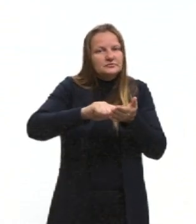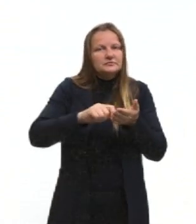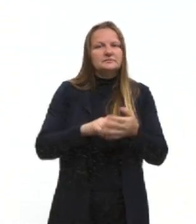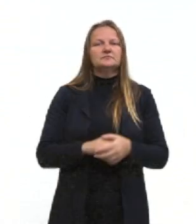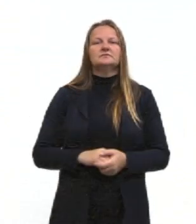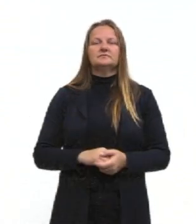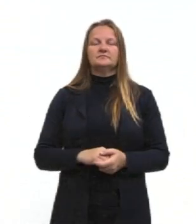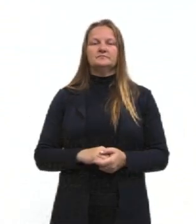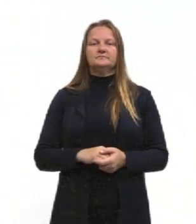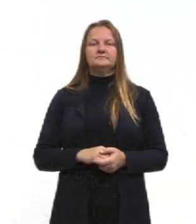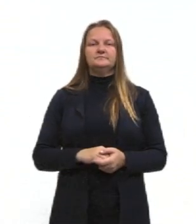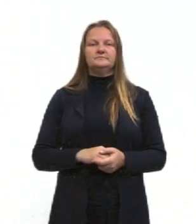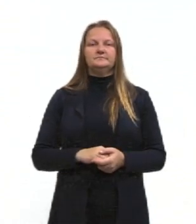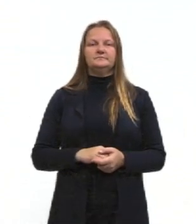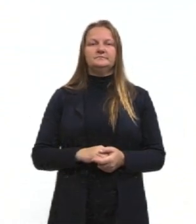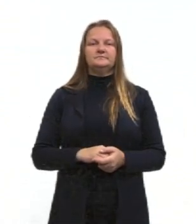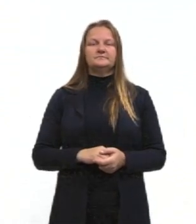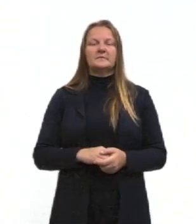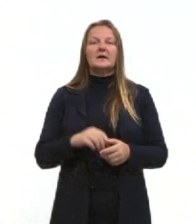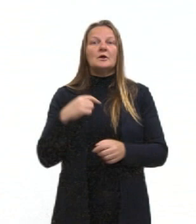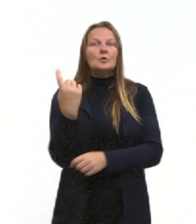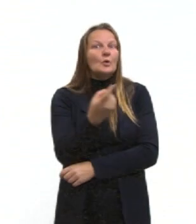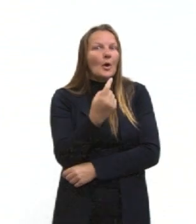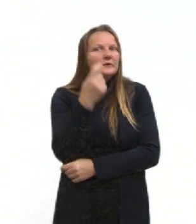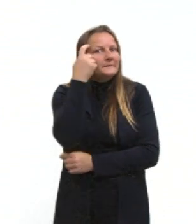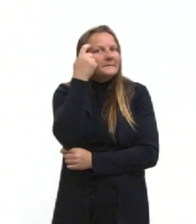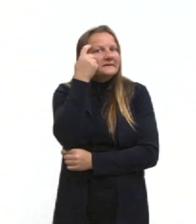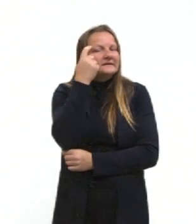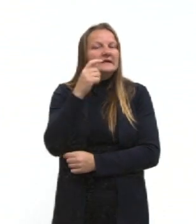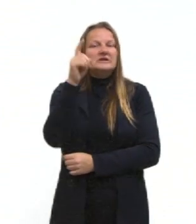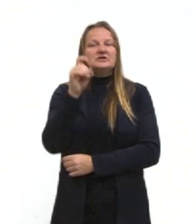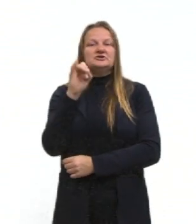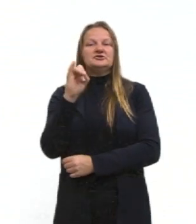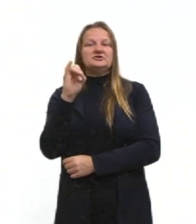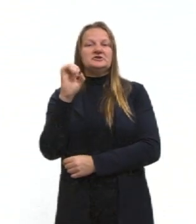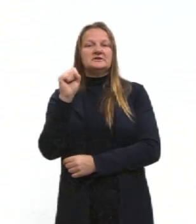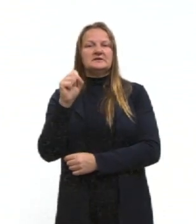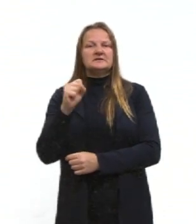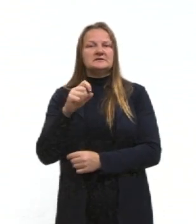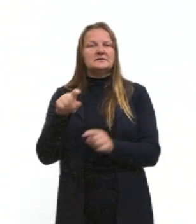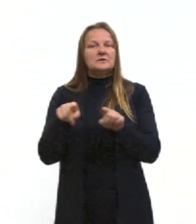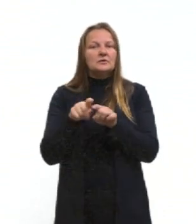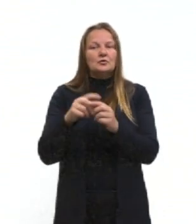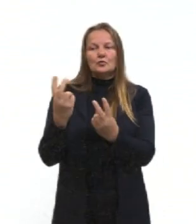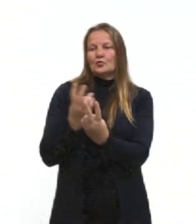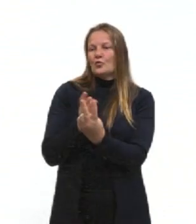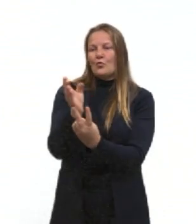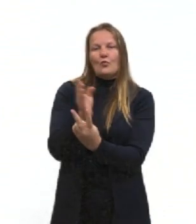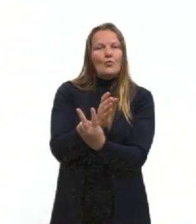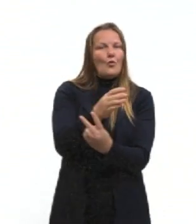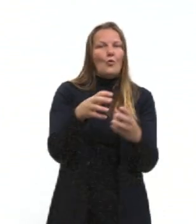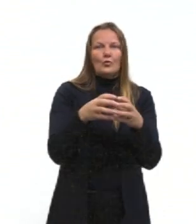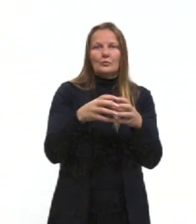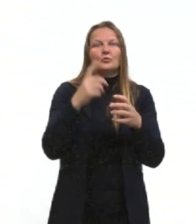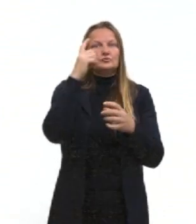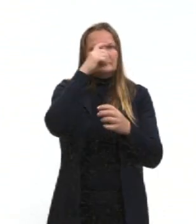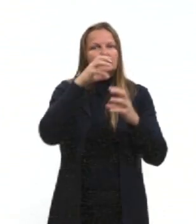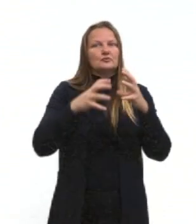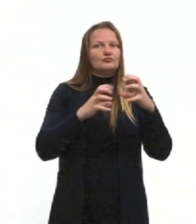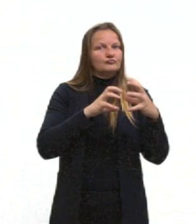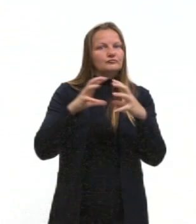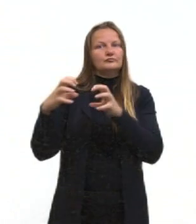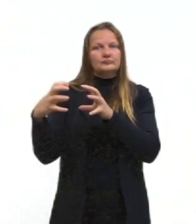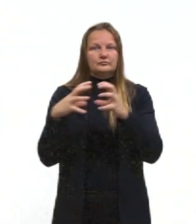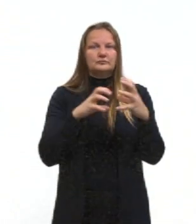Só que a gente não pode pensar que os xiítas são mais radicais. Não, tu tem radical tanto nos sunitas quanto nos xiítas. Eles